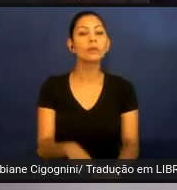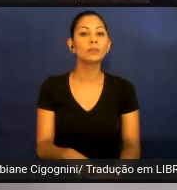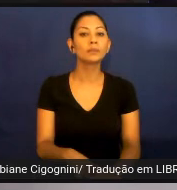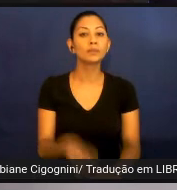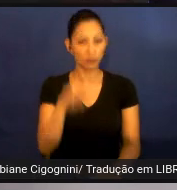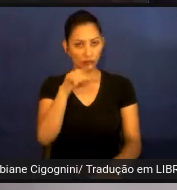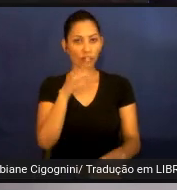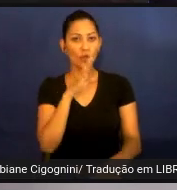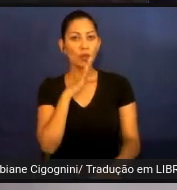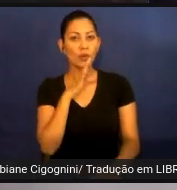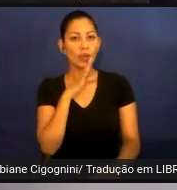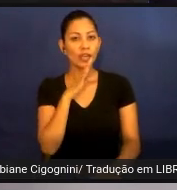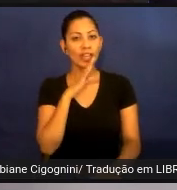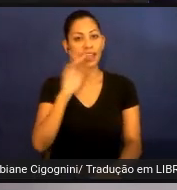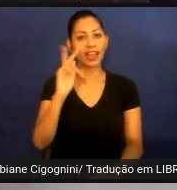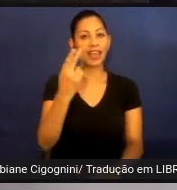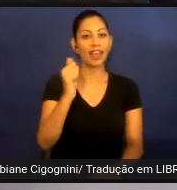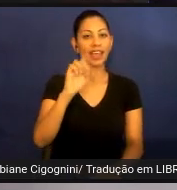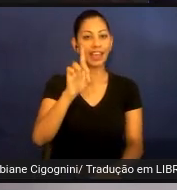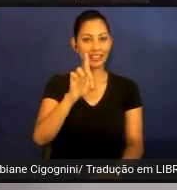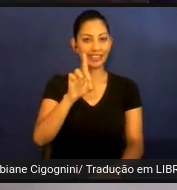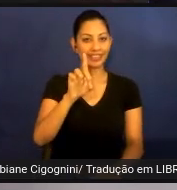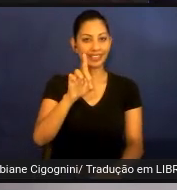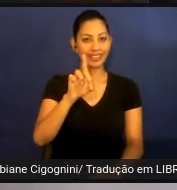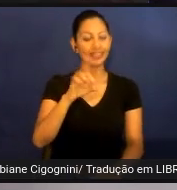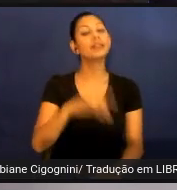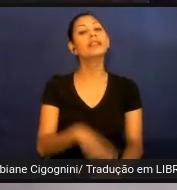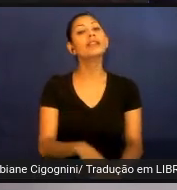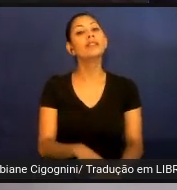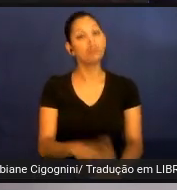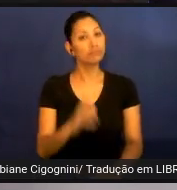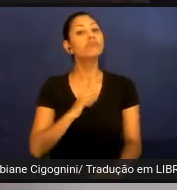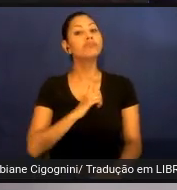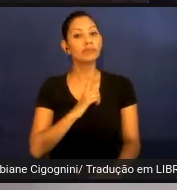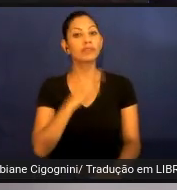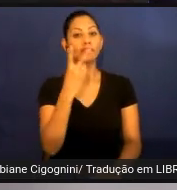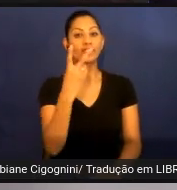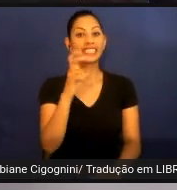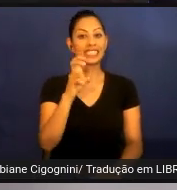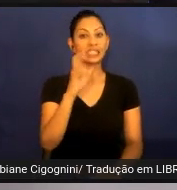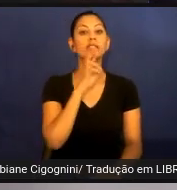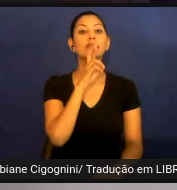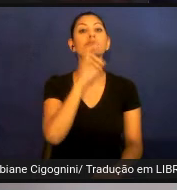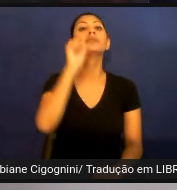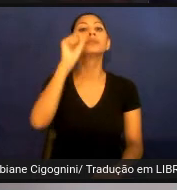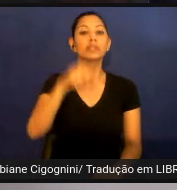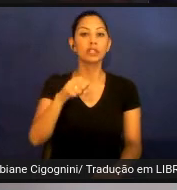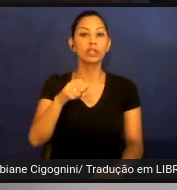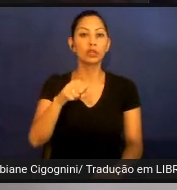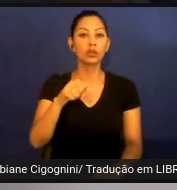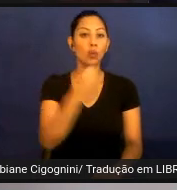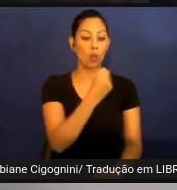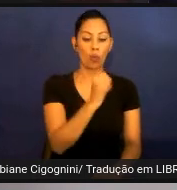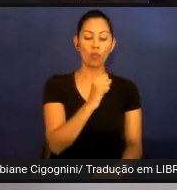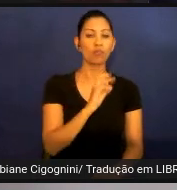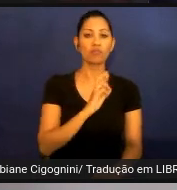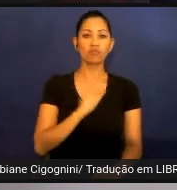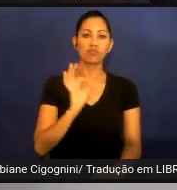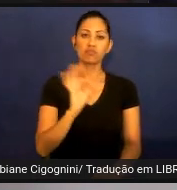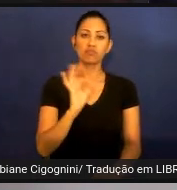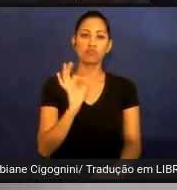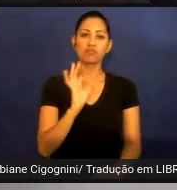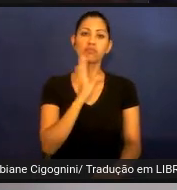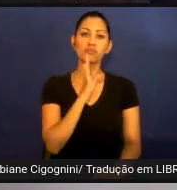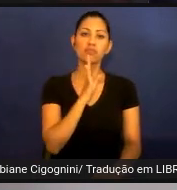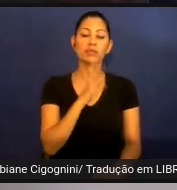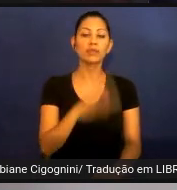conhece o HandTalk 25 pessoas disseram que sim enquanto 8 disseram que não. Quando perguntado em